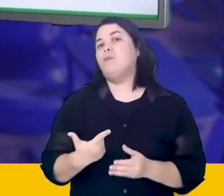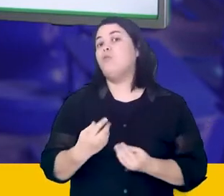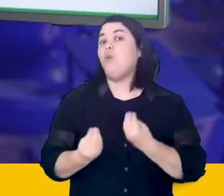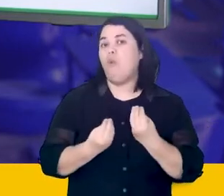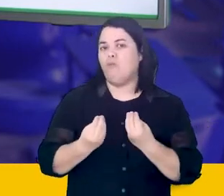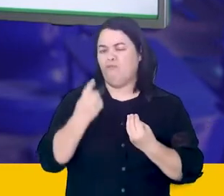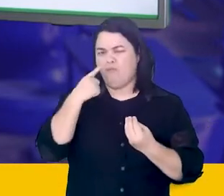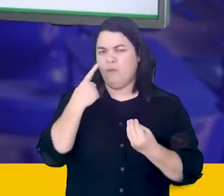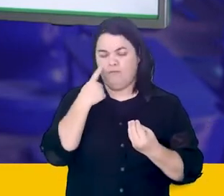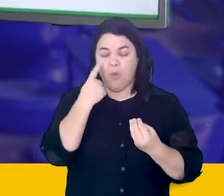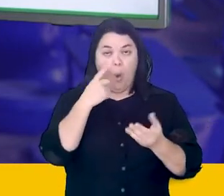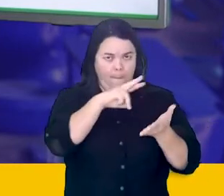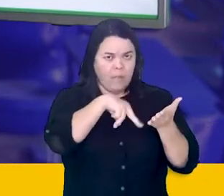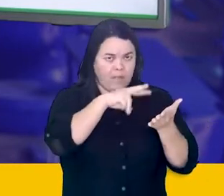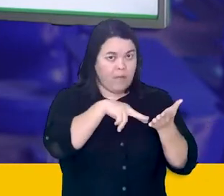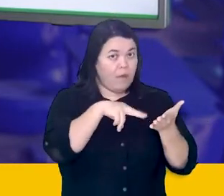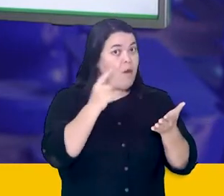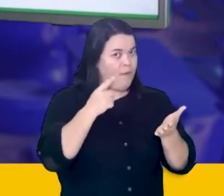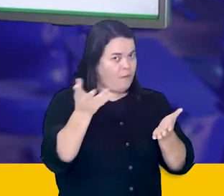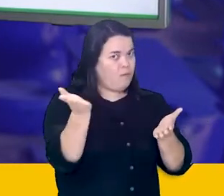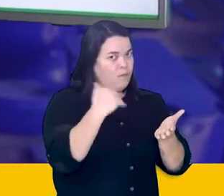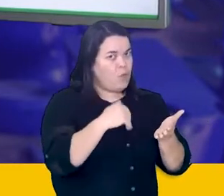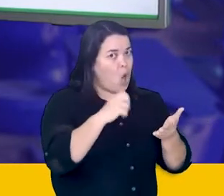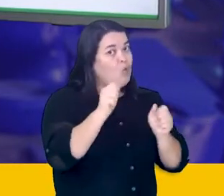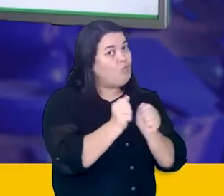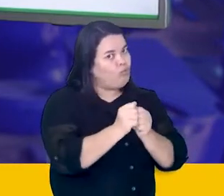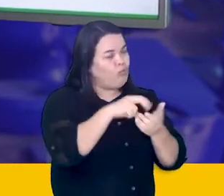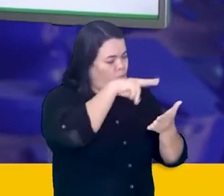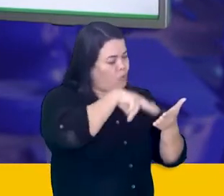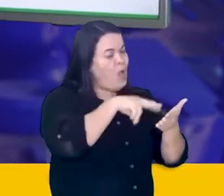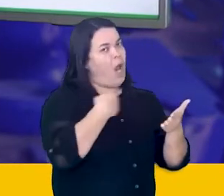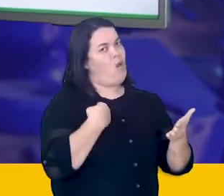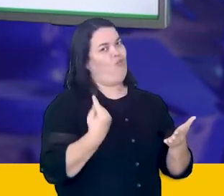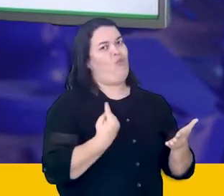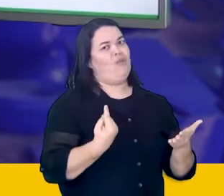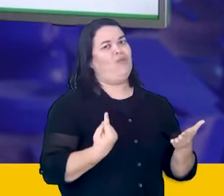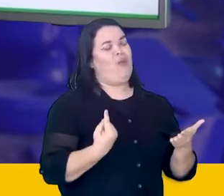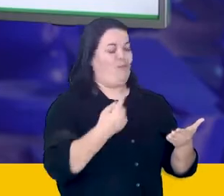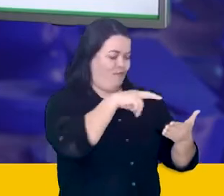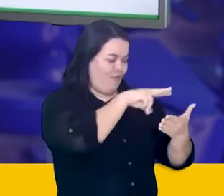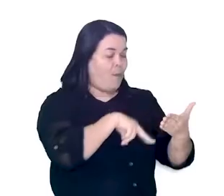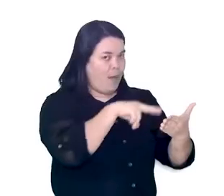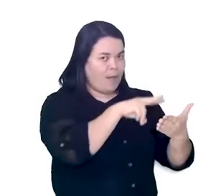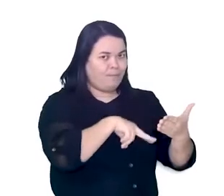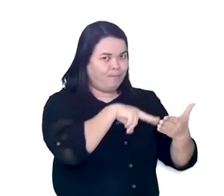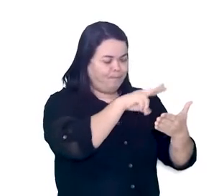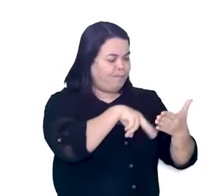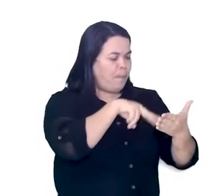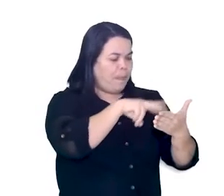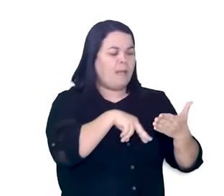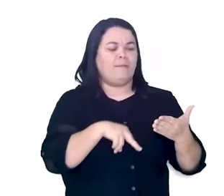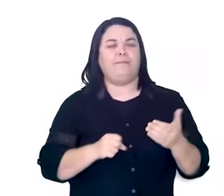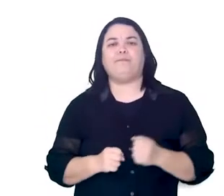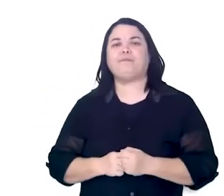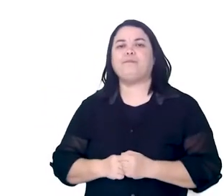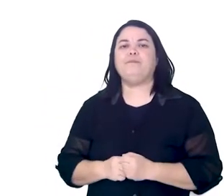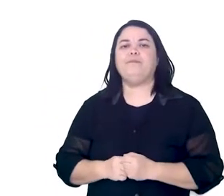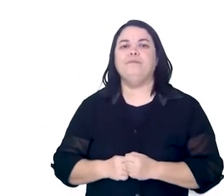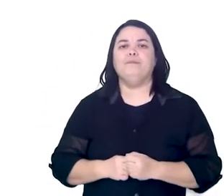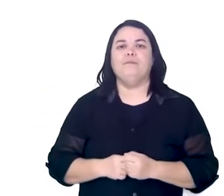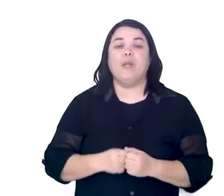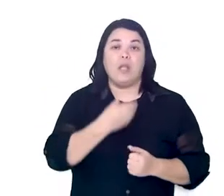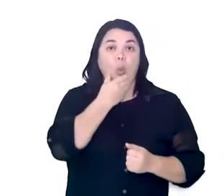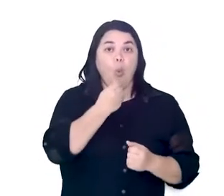observar a leitura? Mas eu quero que você faça a leitura comigo, tá? Por favor, não me deixa só lendo. Vamos lá? Todas essas